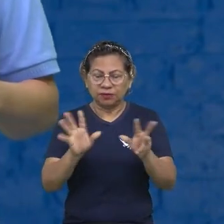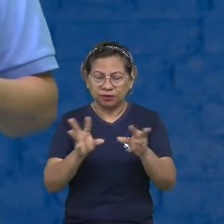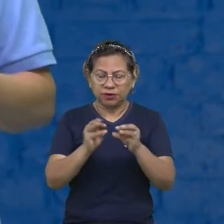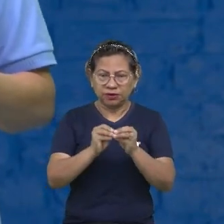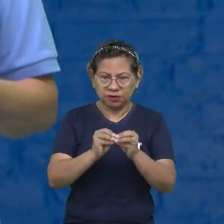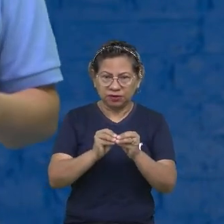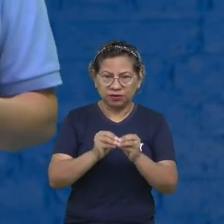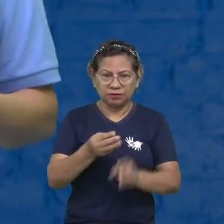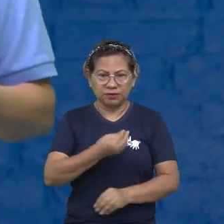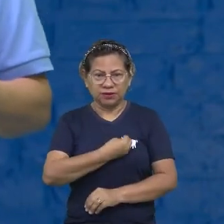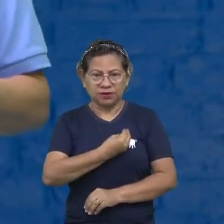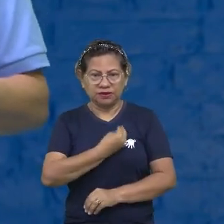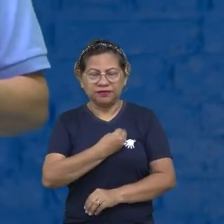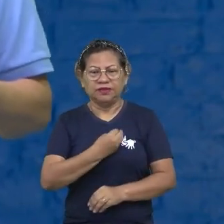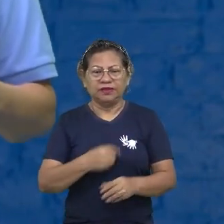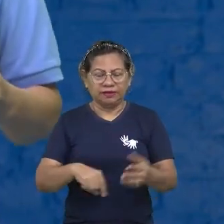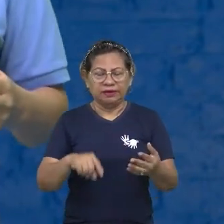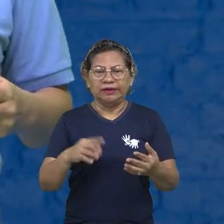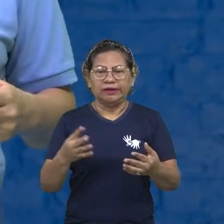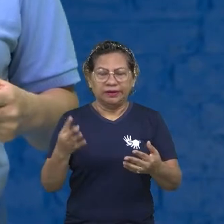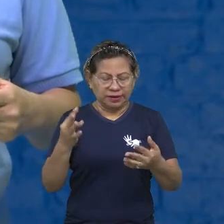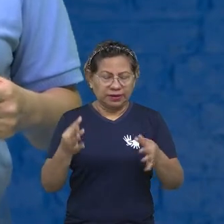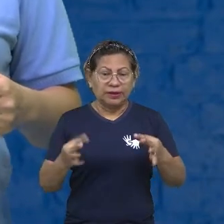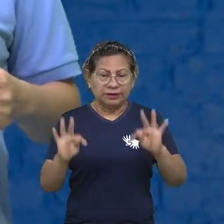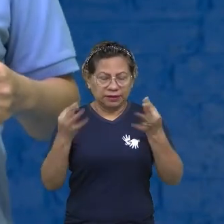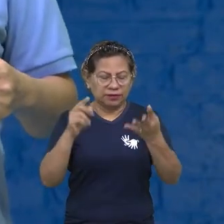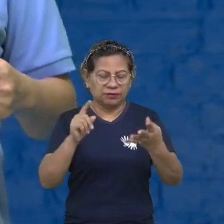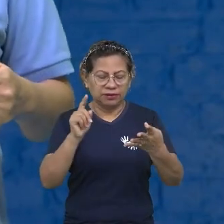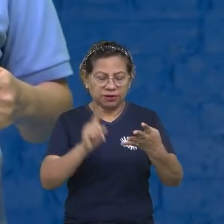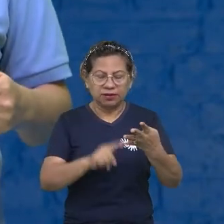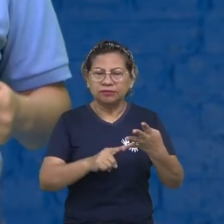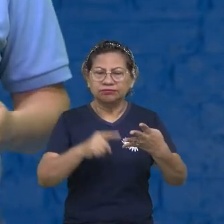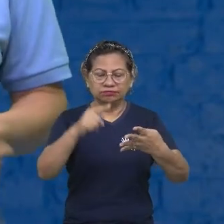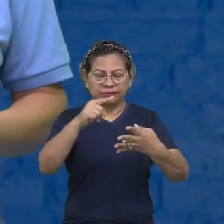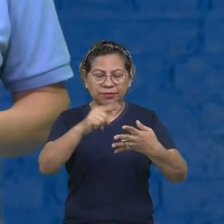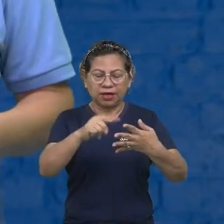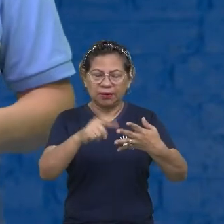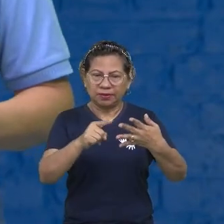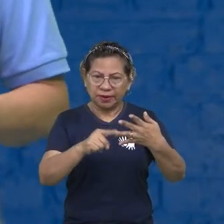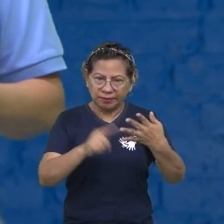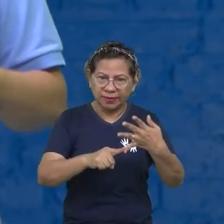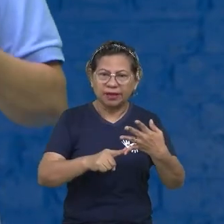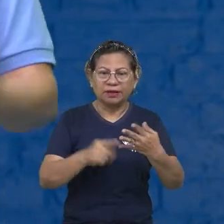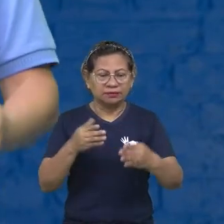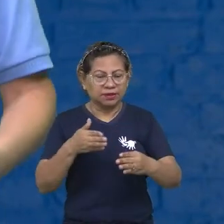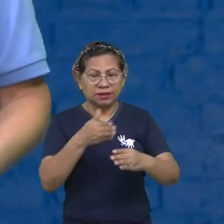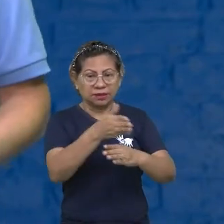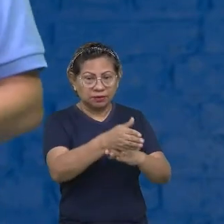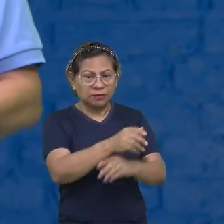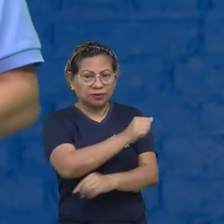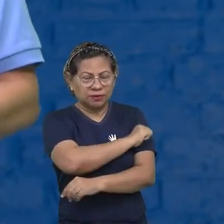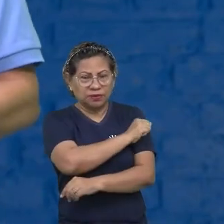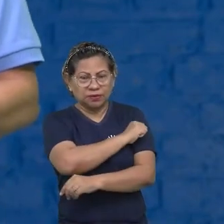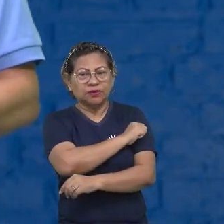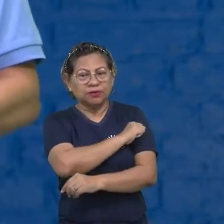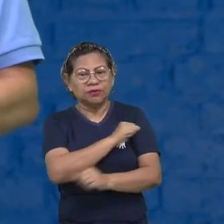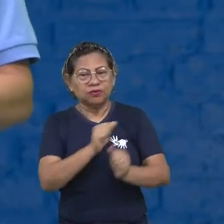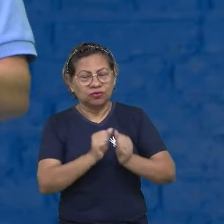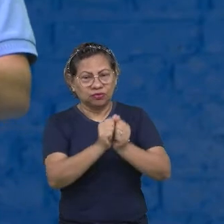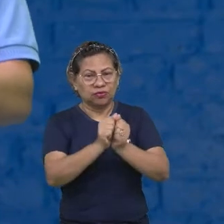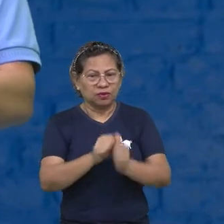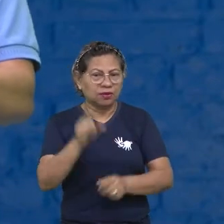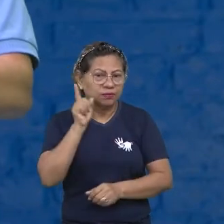participei de feiras de tecnologia na USP, entre coisas, levei alunos para os Estados Unidos uma, duas, três vezes.